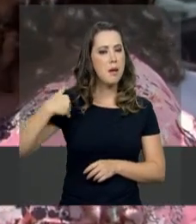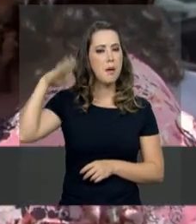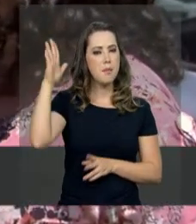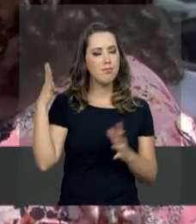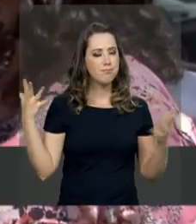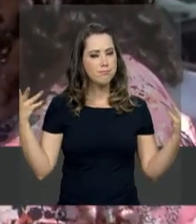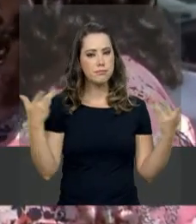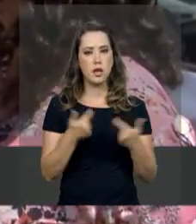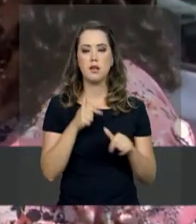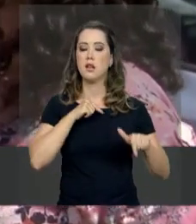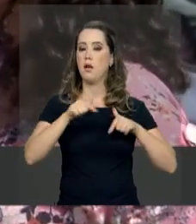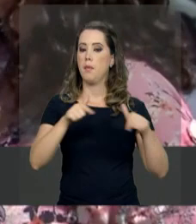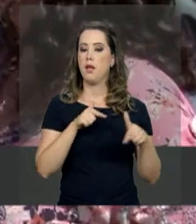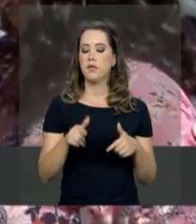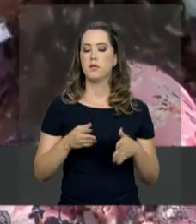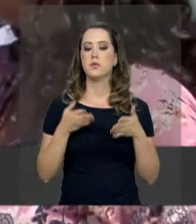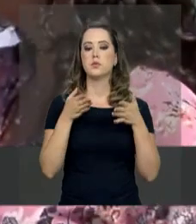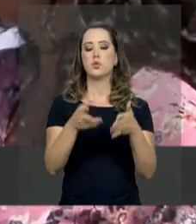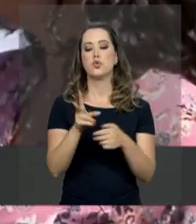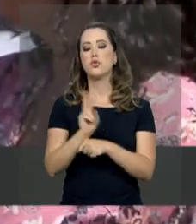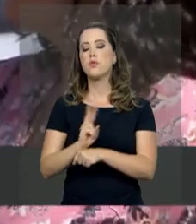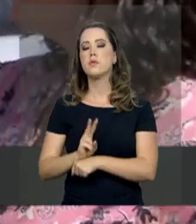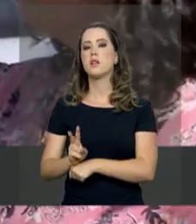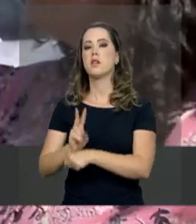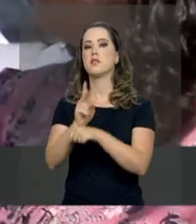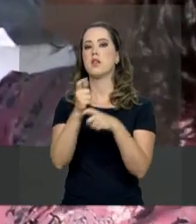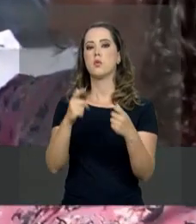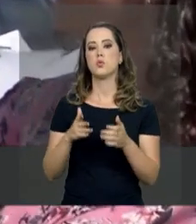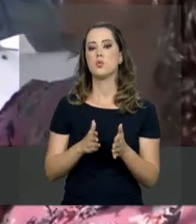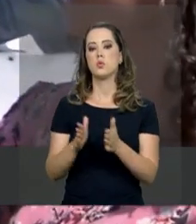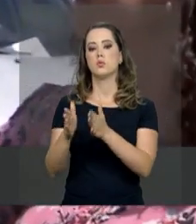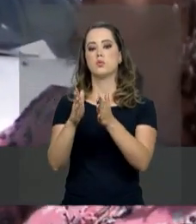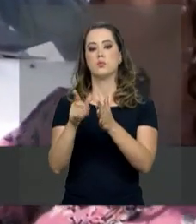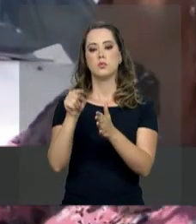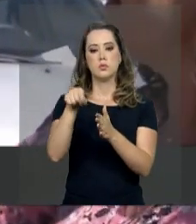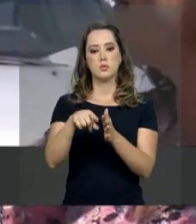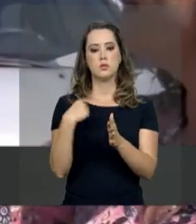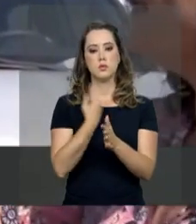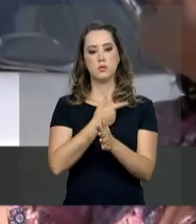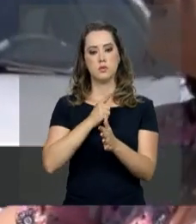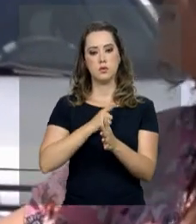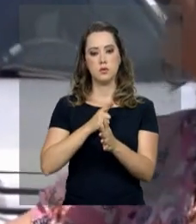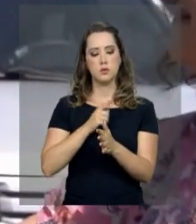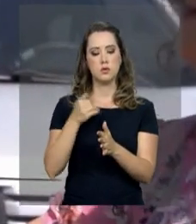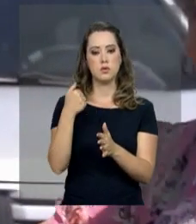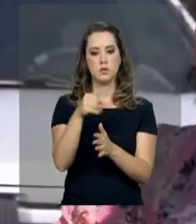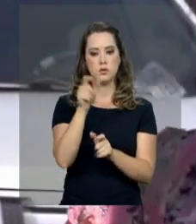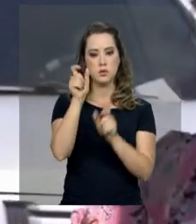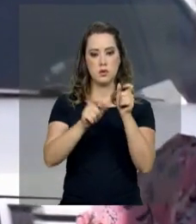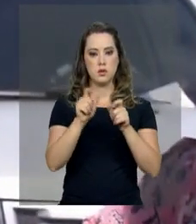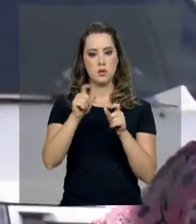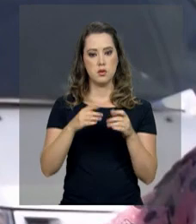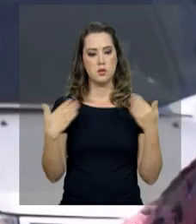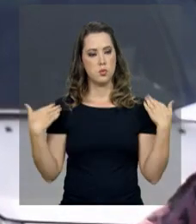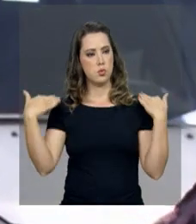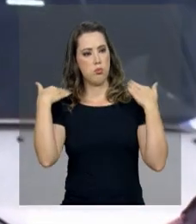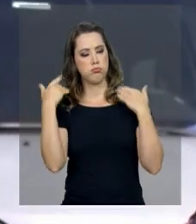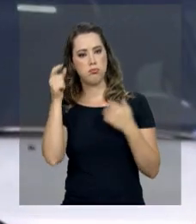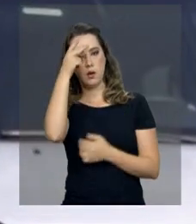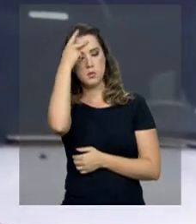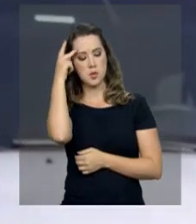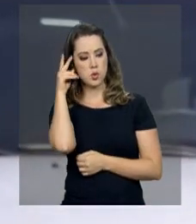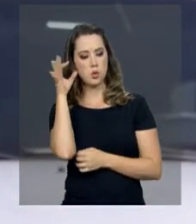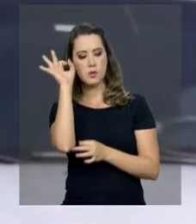efetivo papel de poder fiscalizar as rodovias federais para que nós tenhamos os motoristas. Primeiro, com a